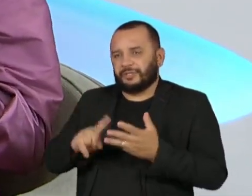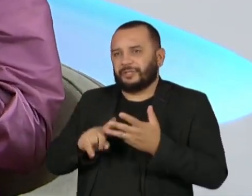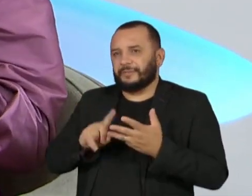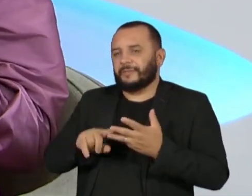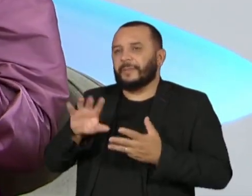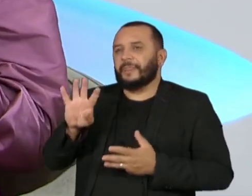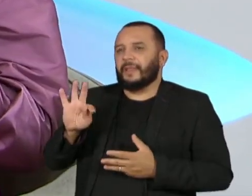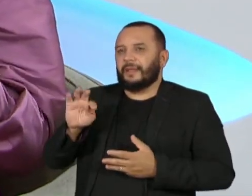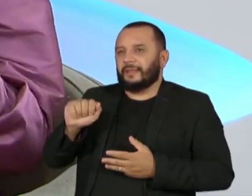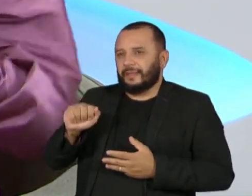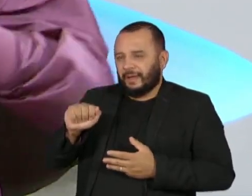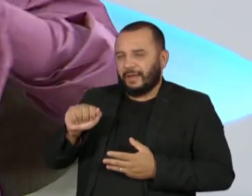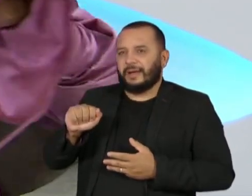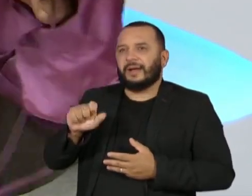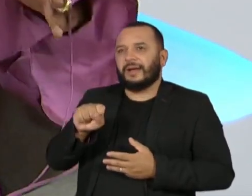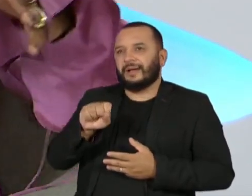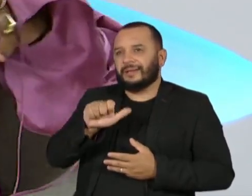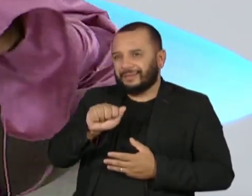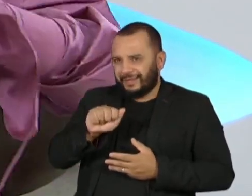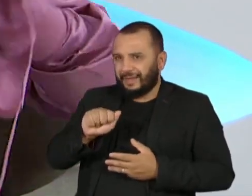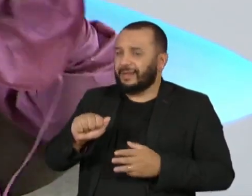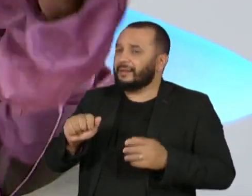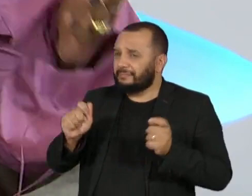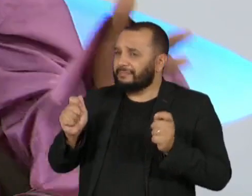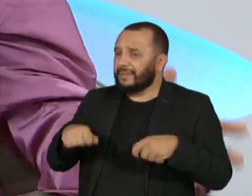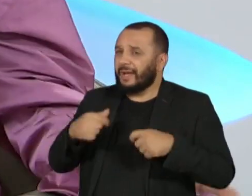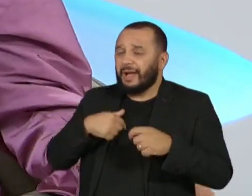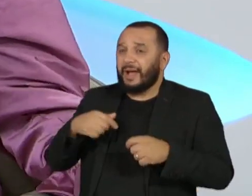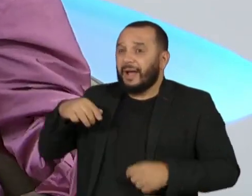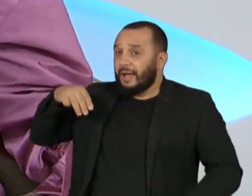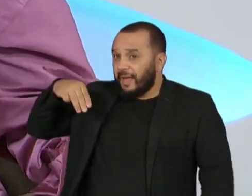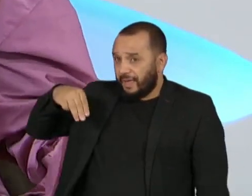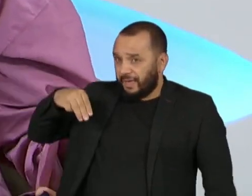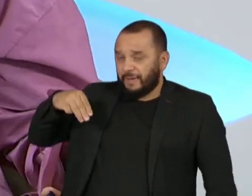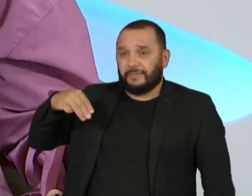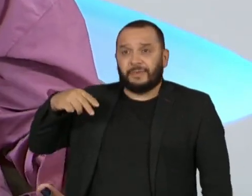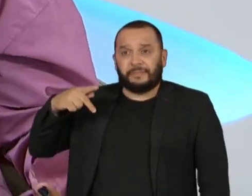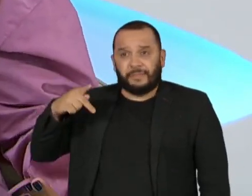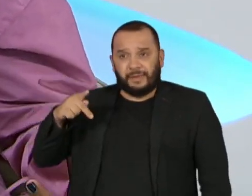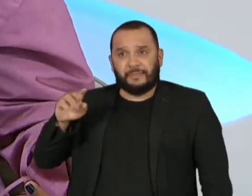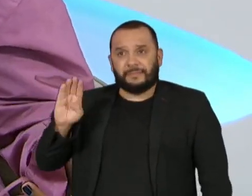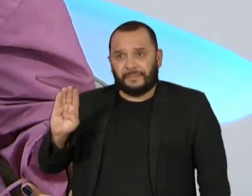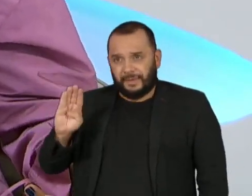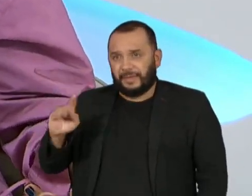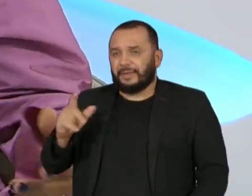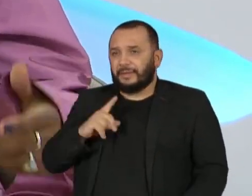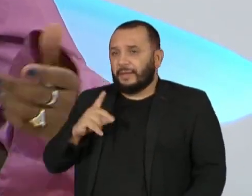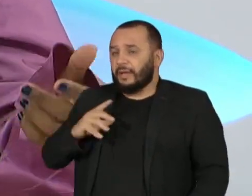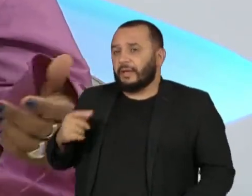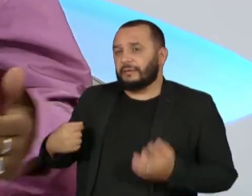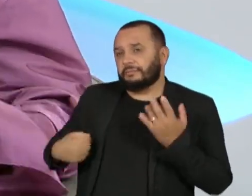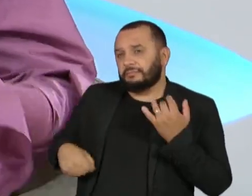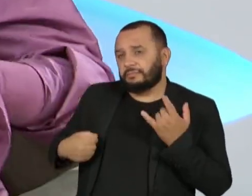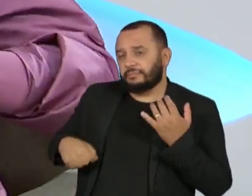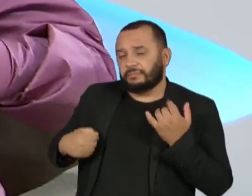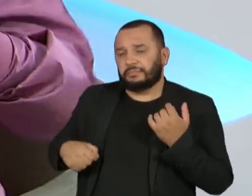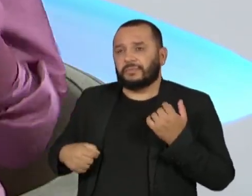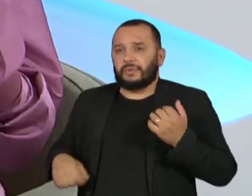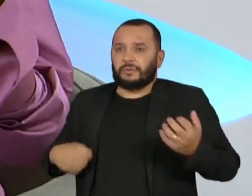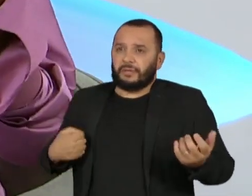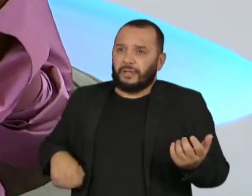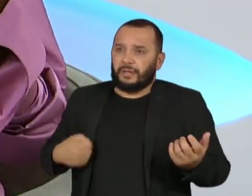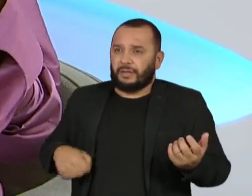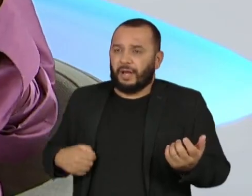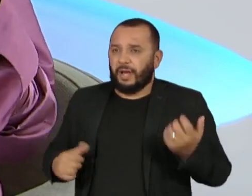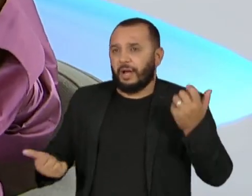poder abrir também esse leque de música popular brasileira, não só com elementos eruditos como violão, guitarra, baixo, com